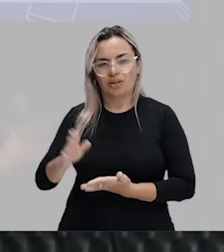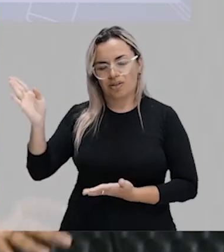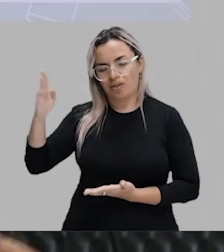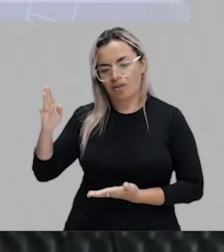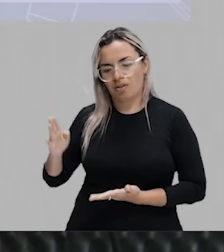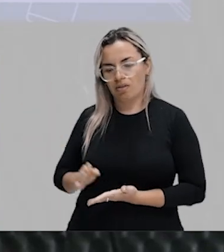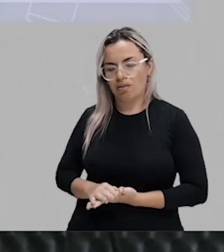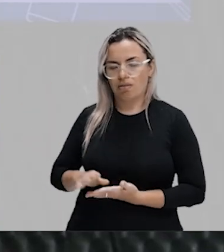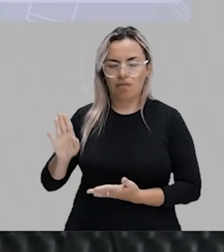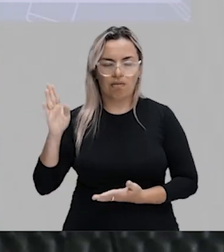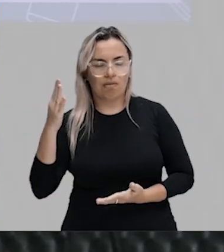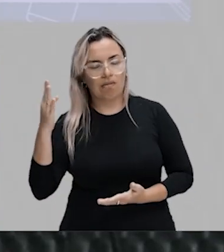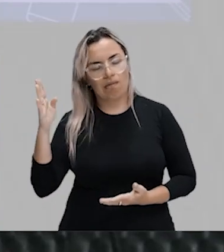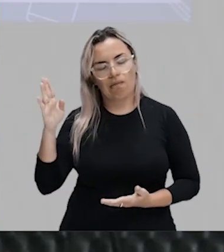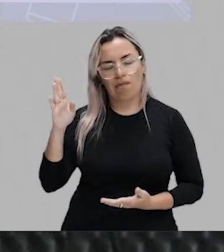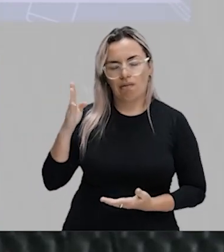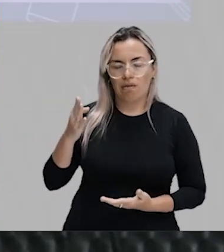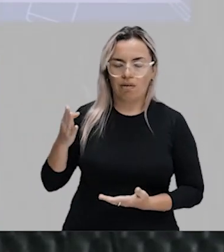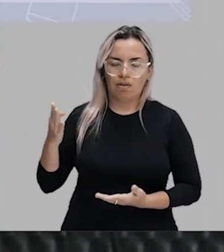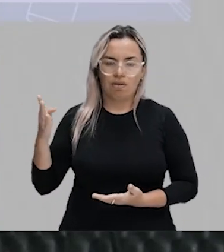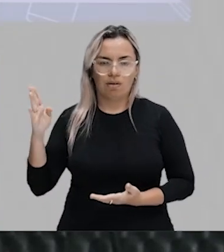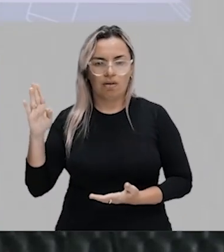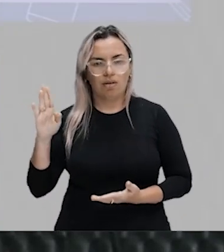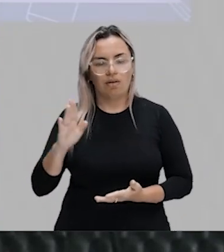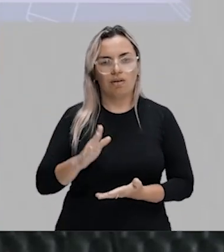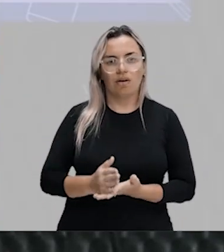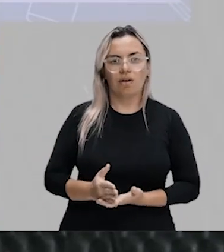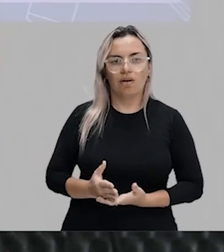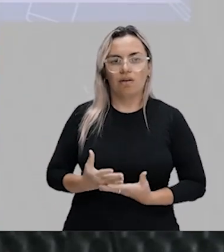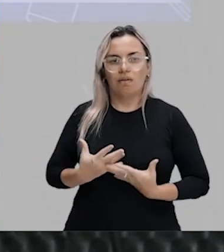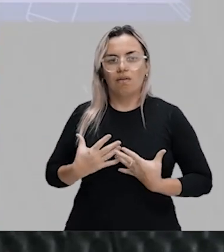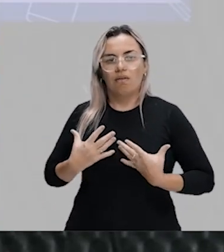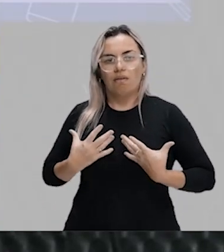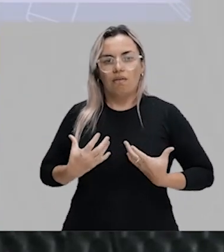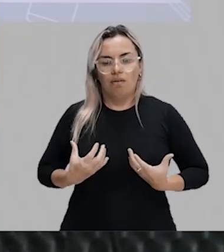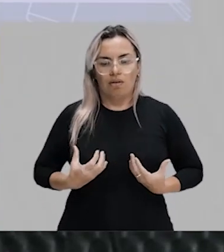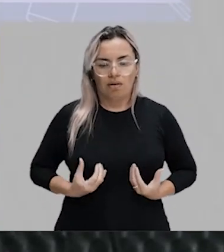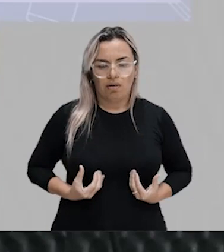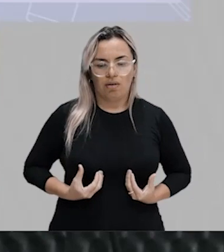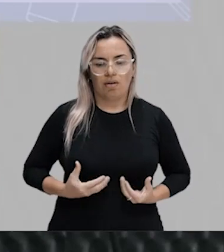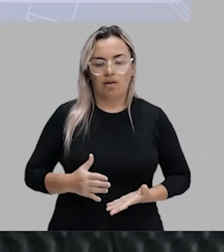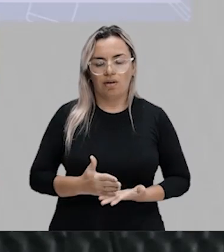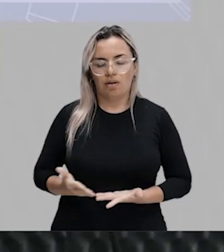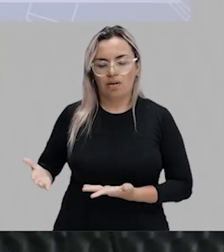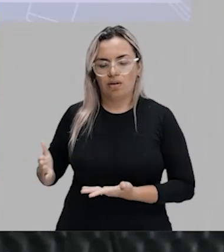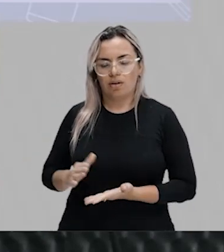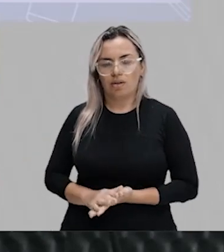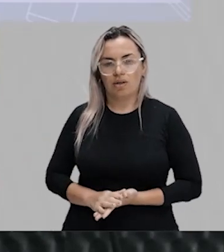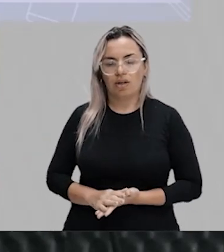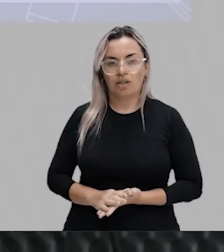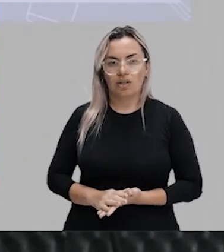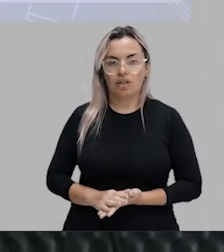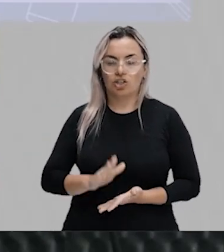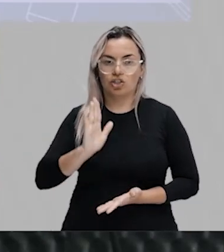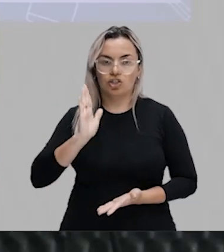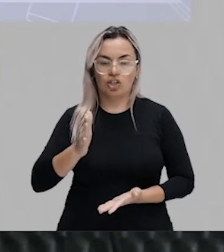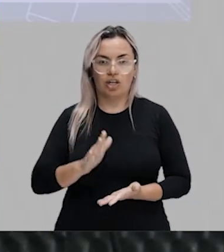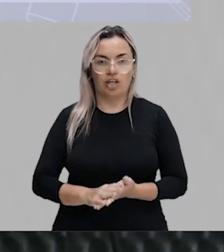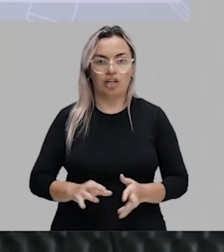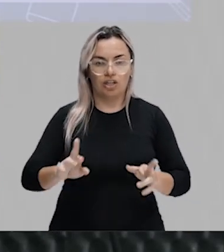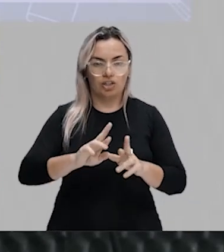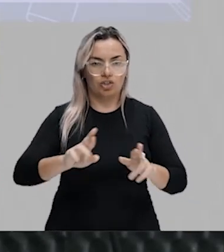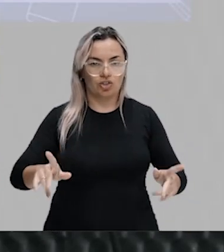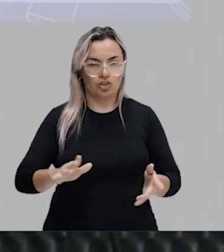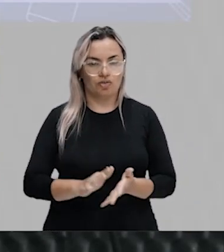cansado. Que está ligado. de alguma forma. Mas chapando em espanhol